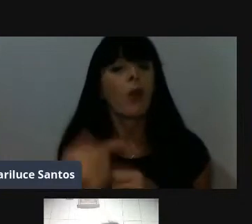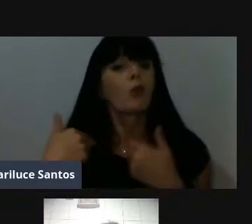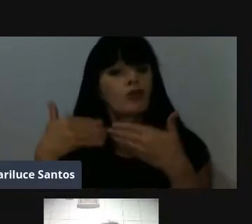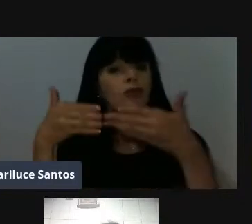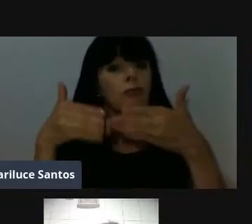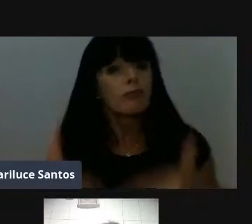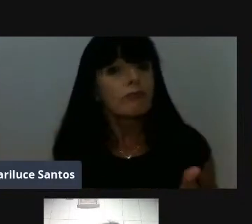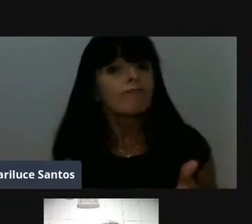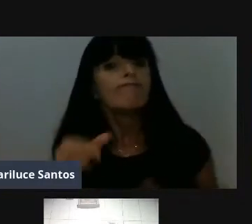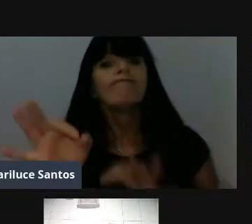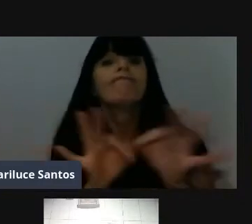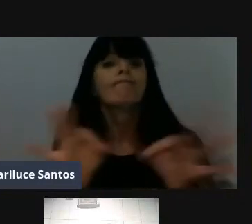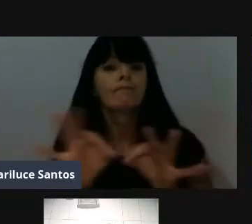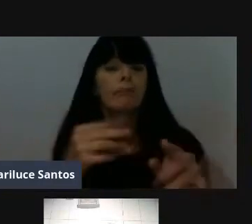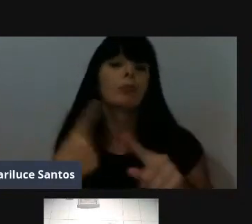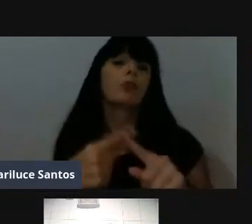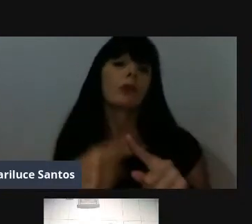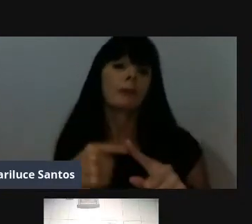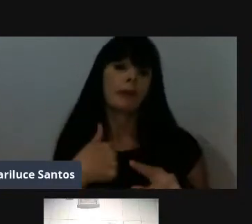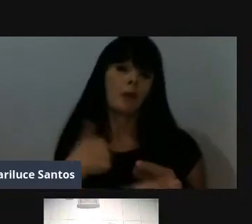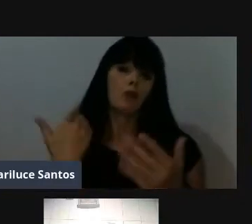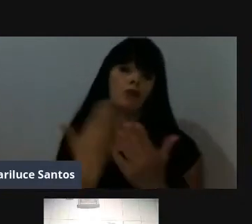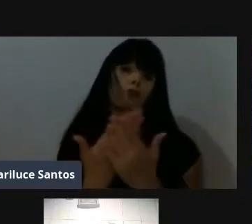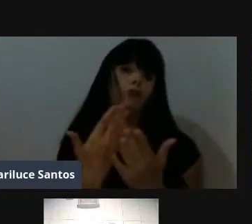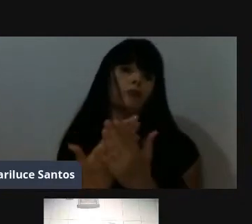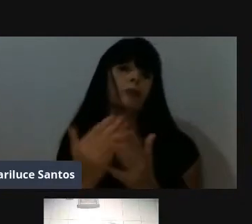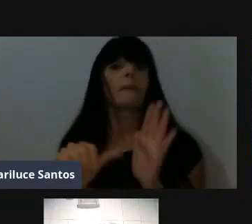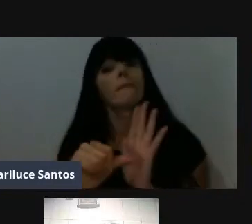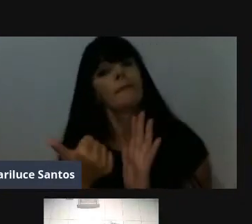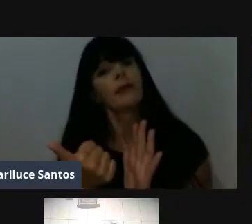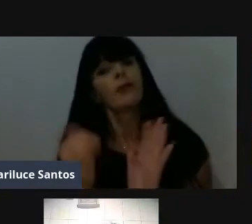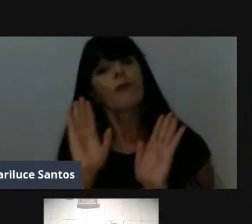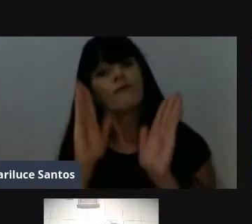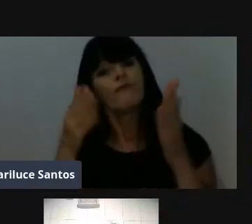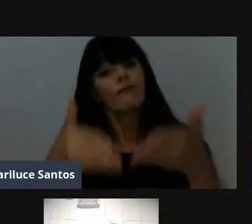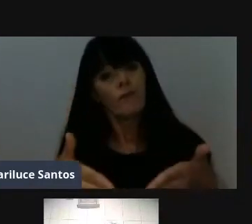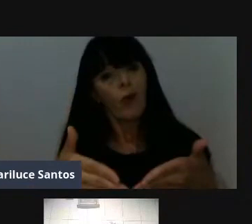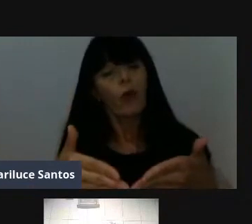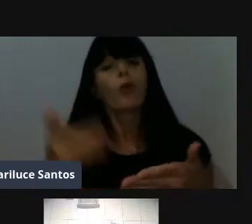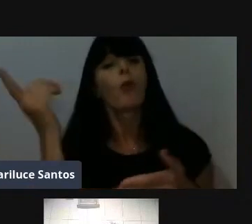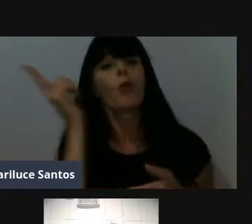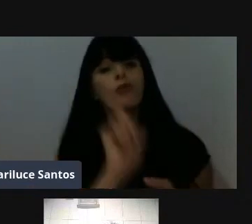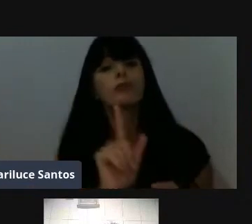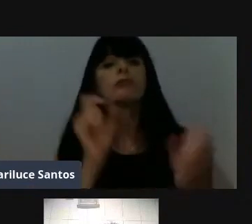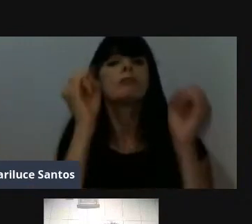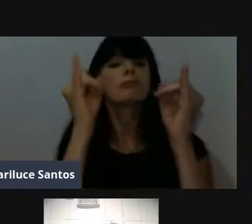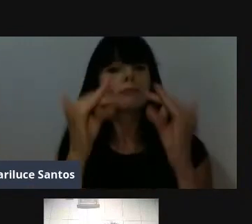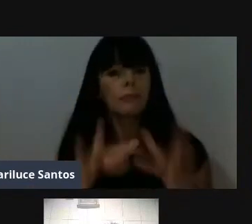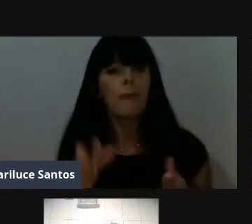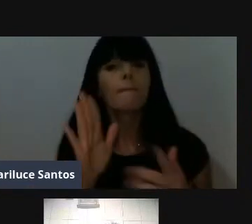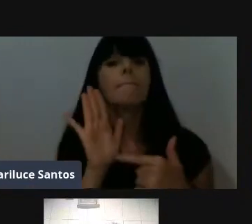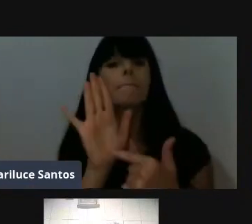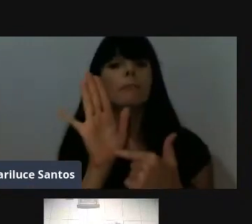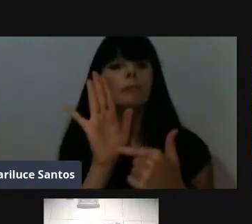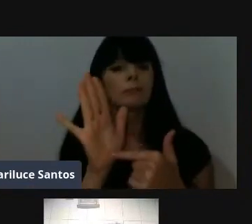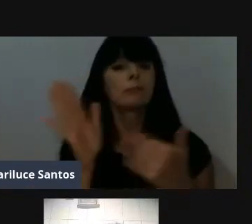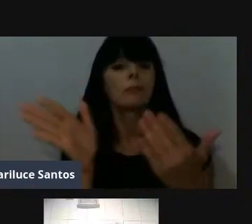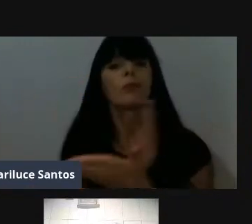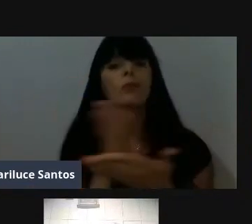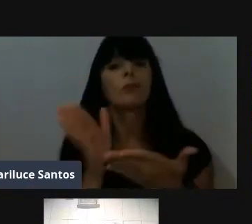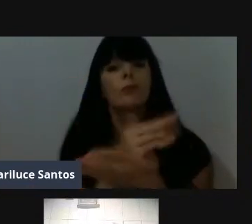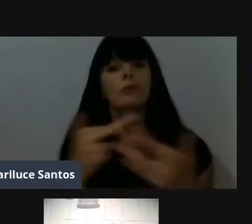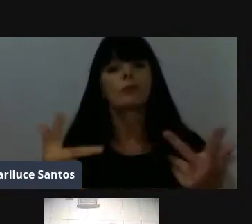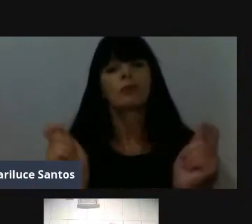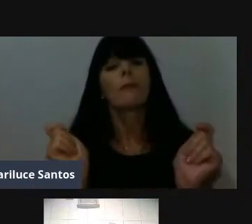Porque eu estudei, né? Eu foquei naquilo e eu consegui chegar lá e mostrar algumas coisas que podia ser mudada, que